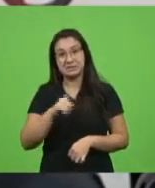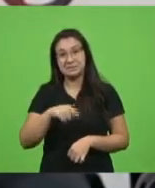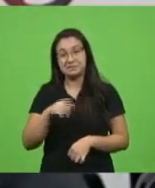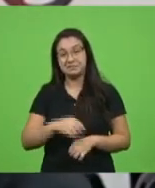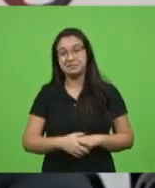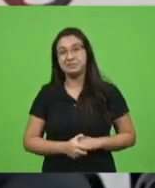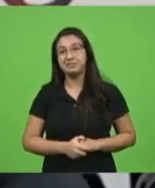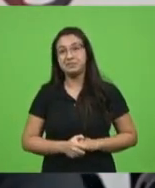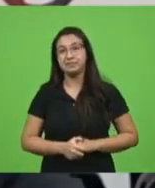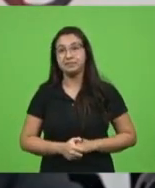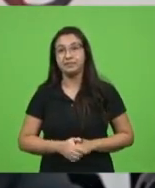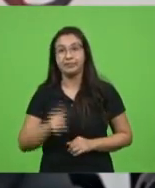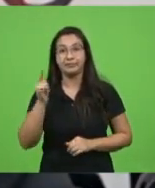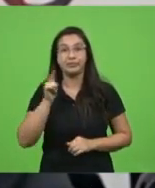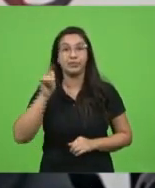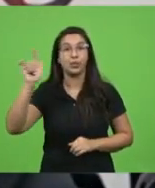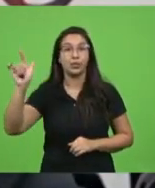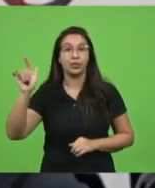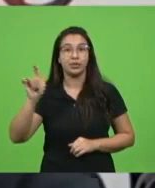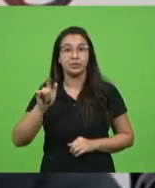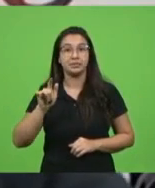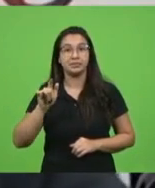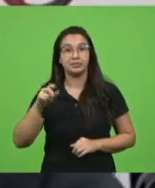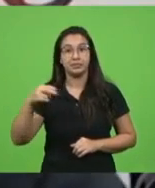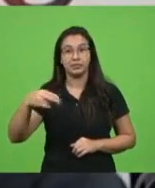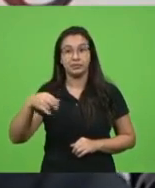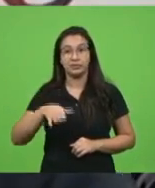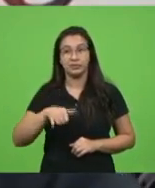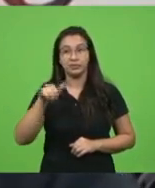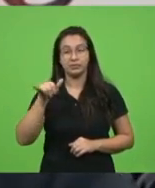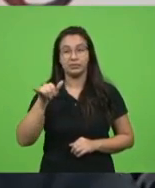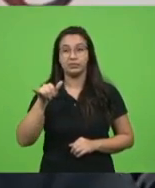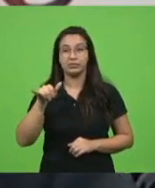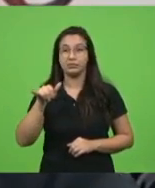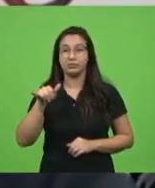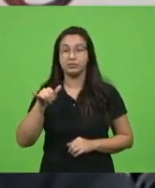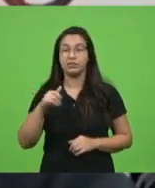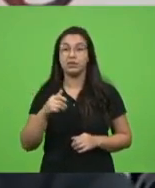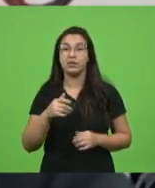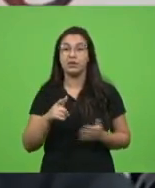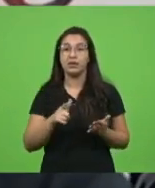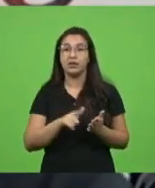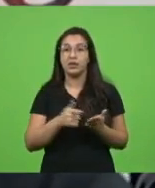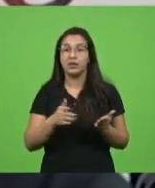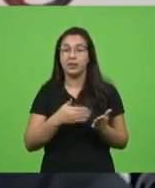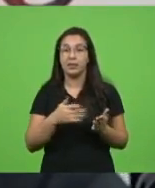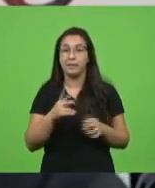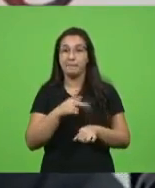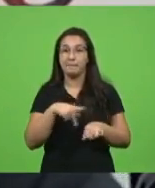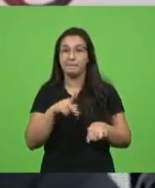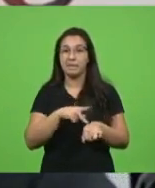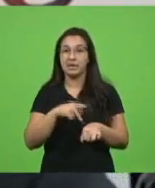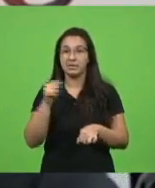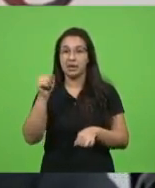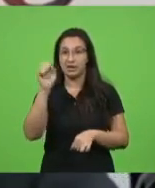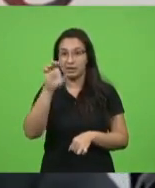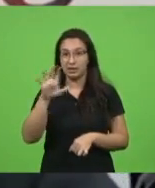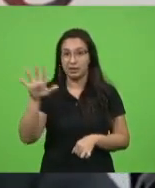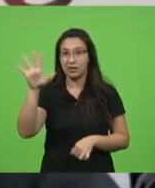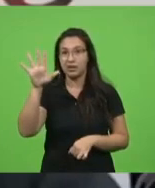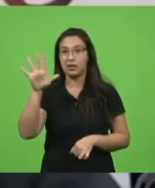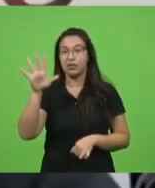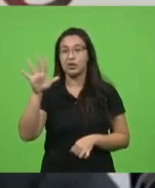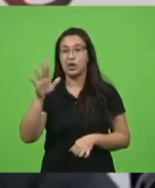A outra aqui também da New York Times. Entre os países do BRICS a cada 100 mil habitantes nós estamos falando de